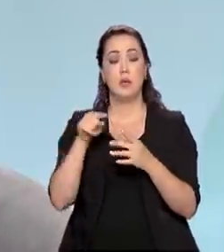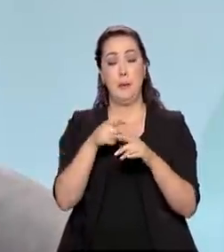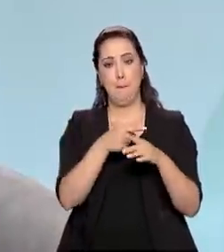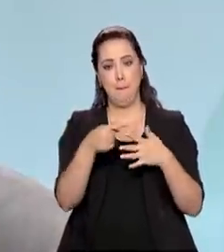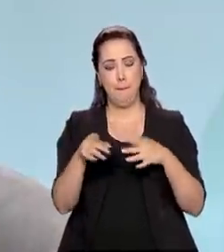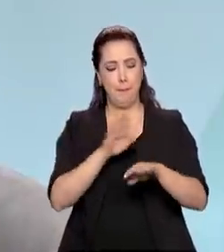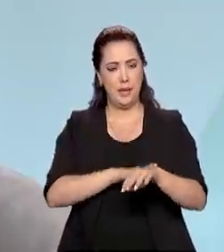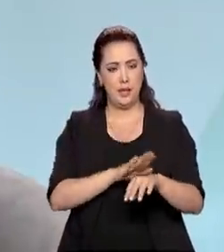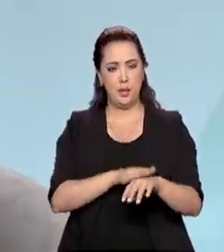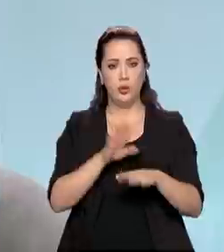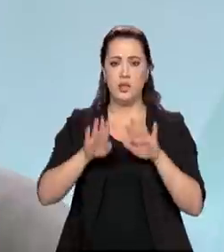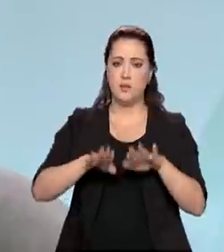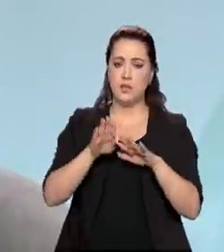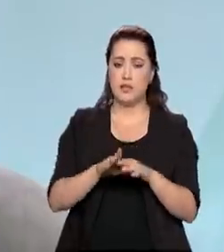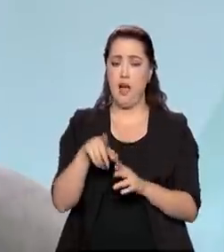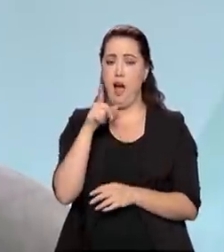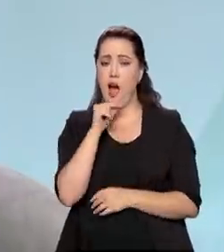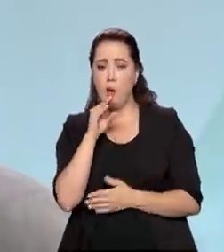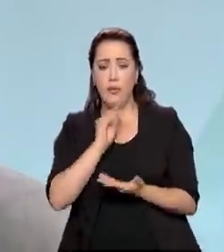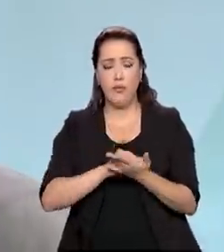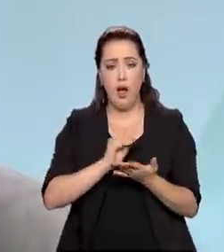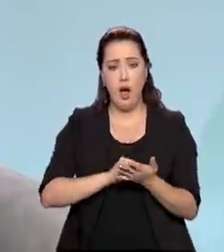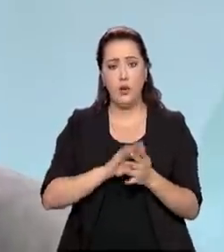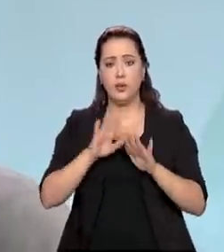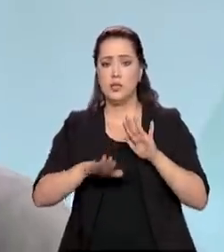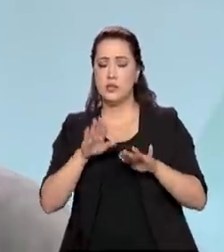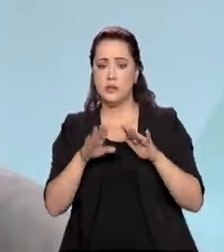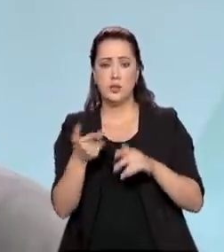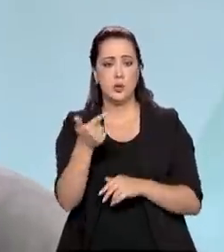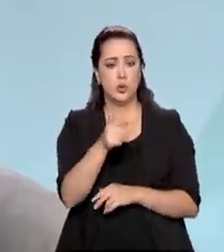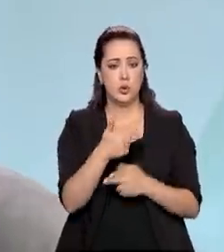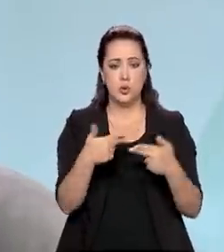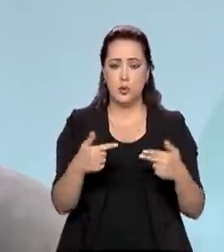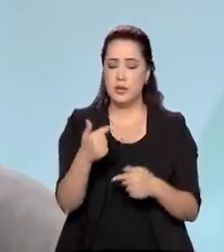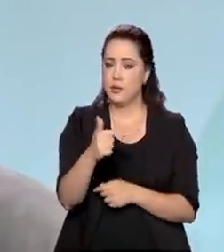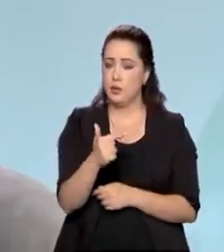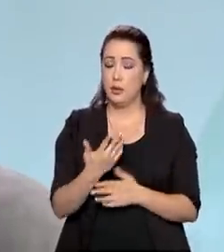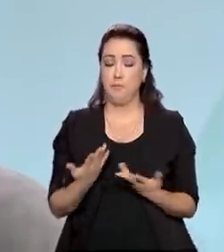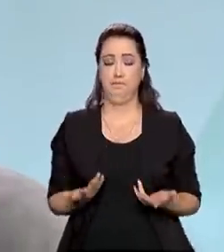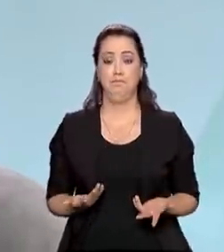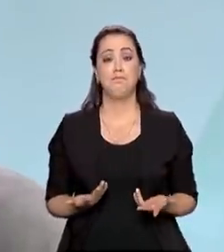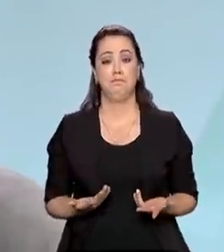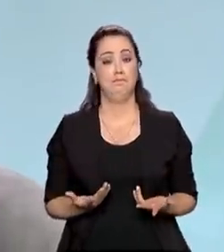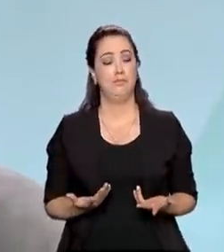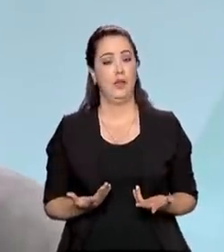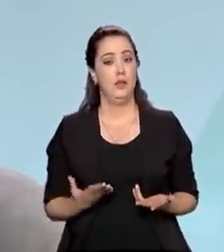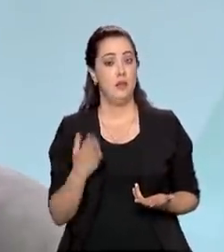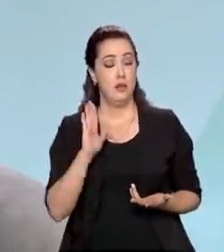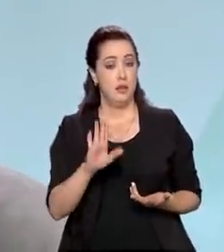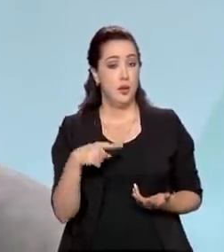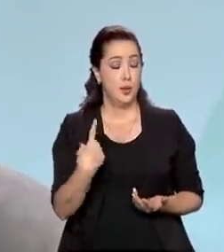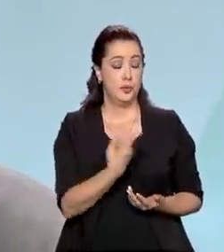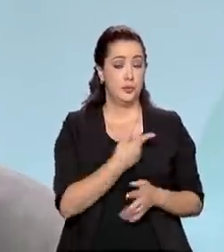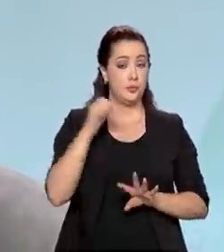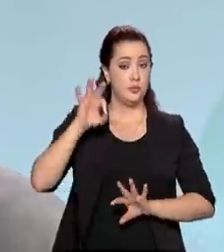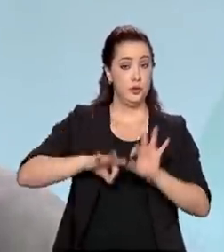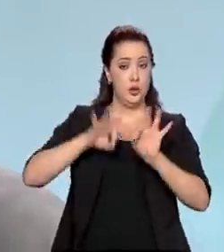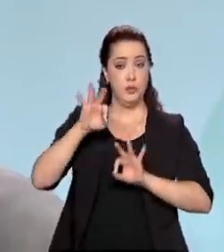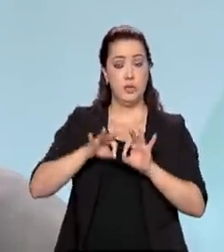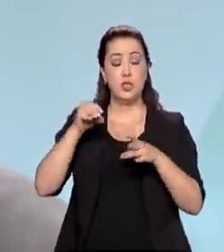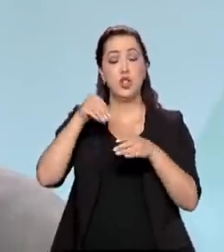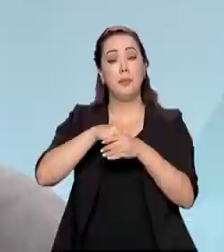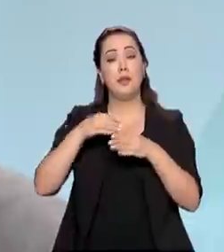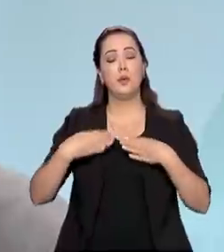baixa hidraulicidade e intermitência das fontes renováveis. Então, o que nós fazemos lá no